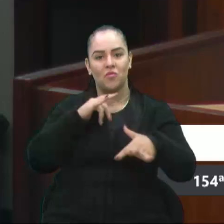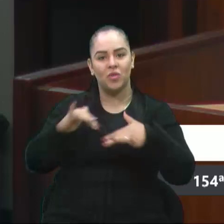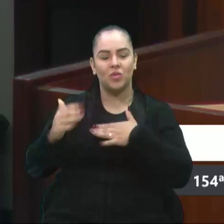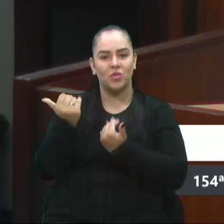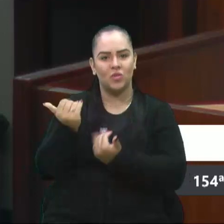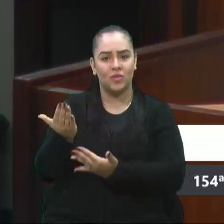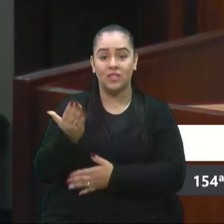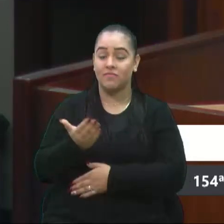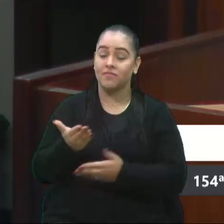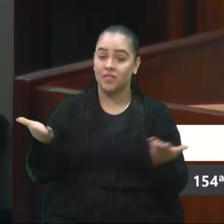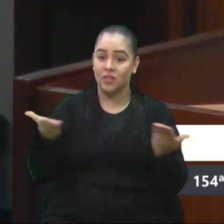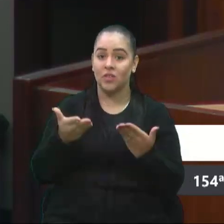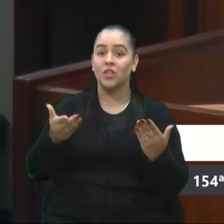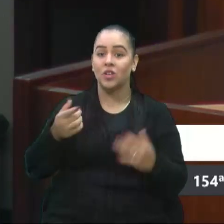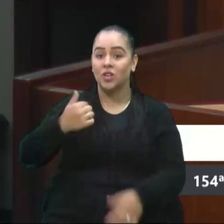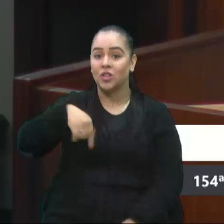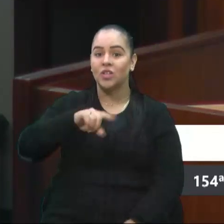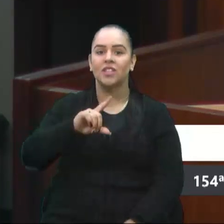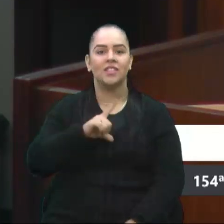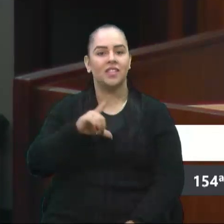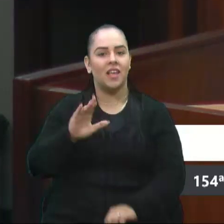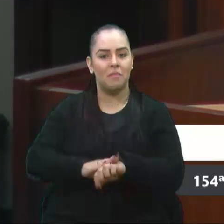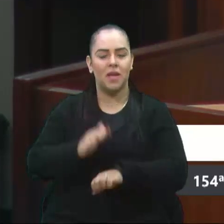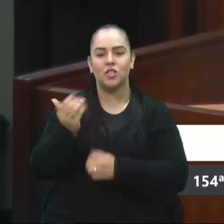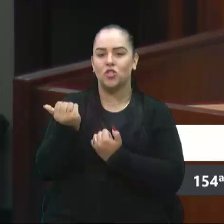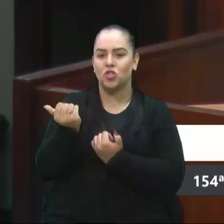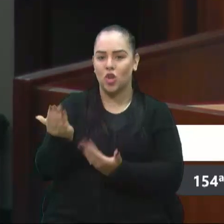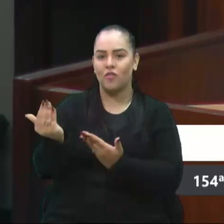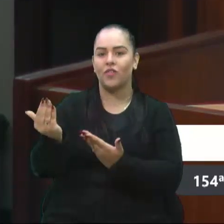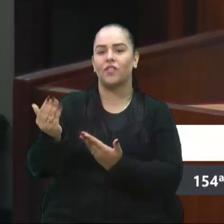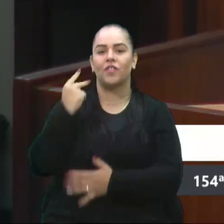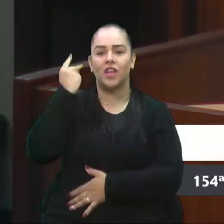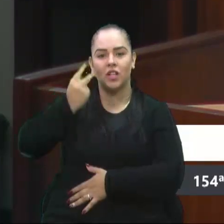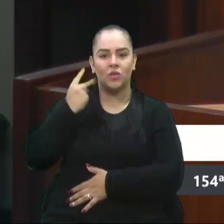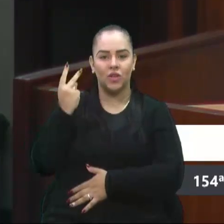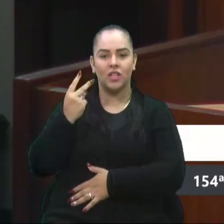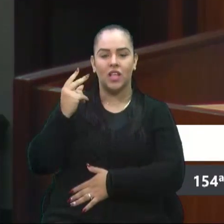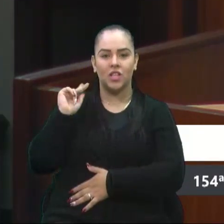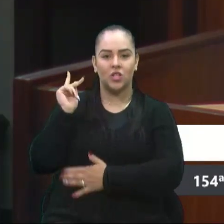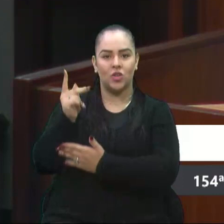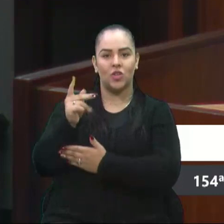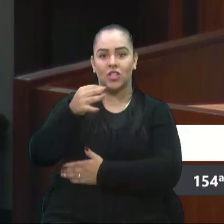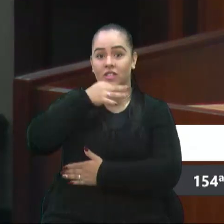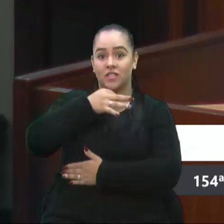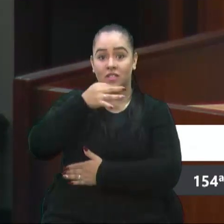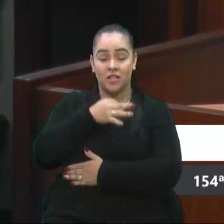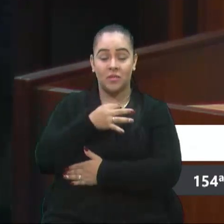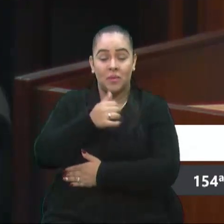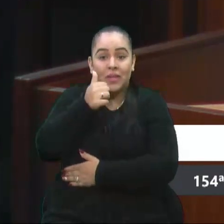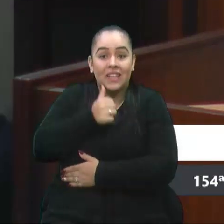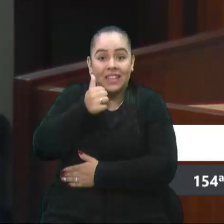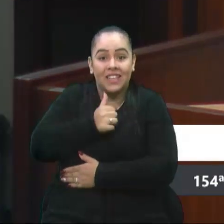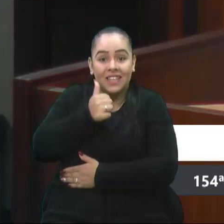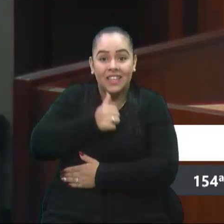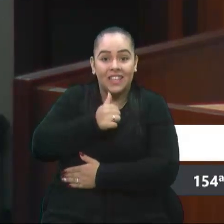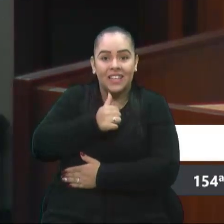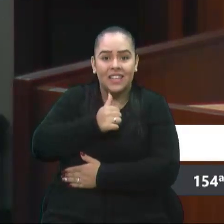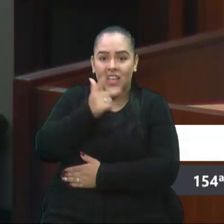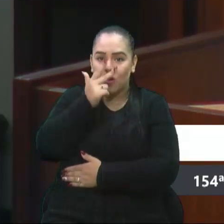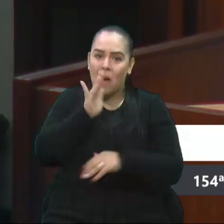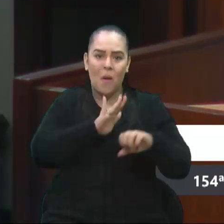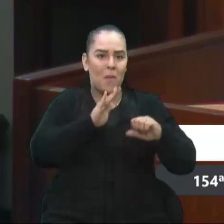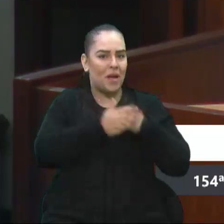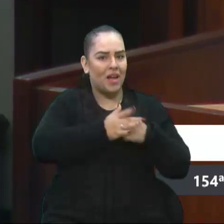Nós temos a mais jovem vereadora na história de Caxias do Sul. Uma menina que saiu lá do bairro, como nós.